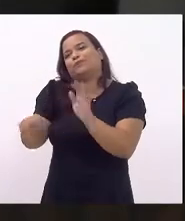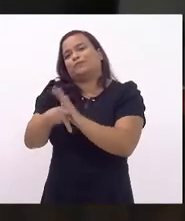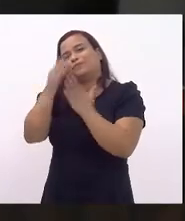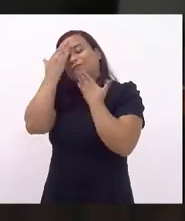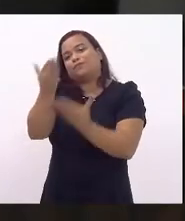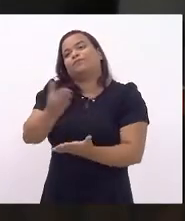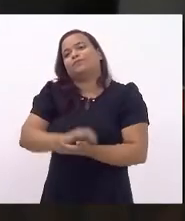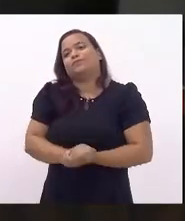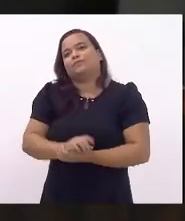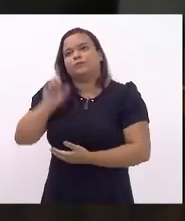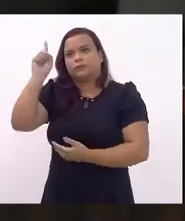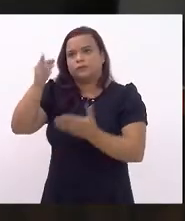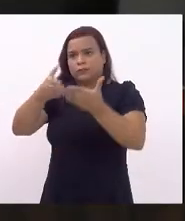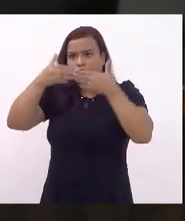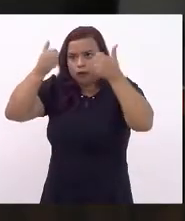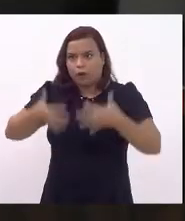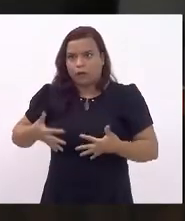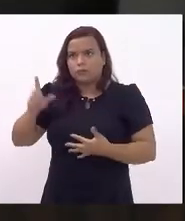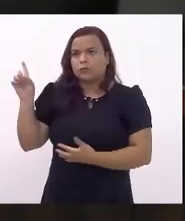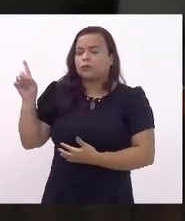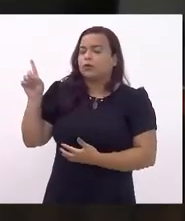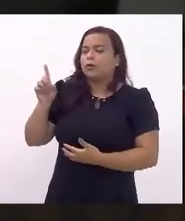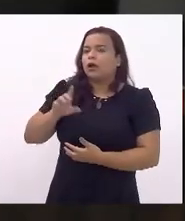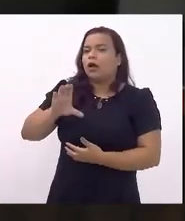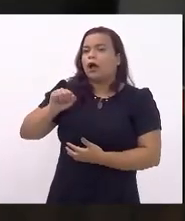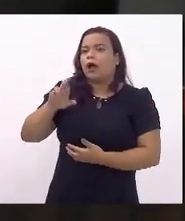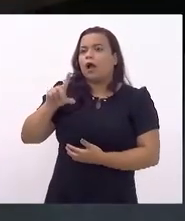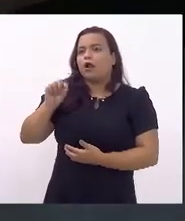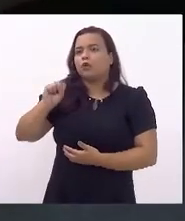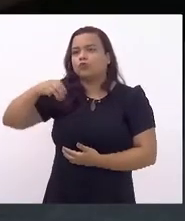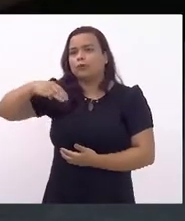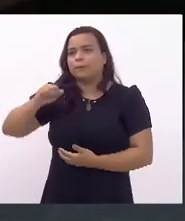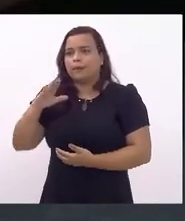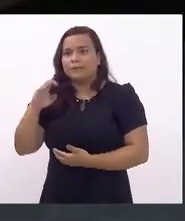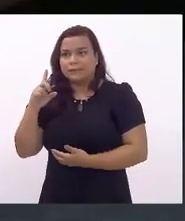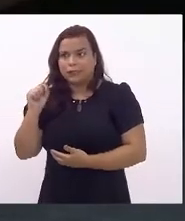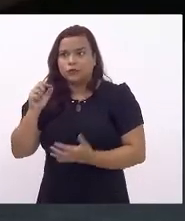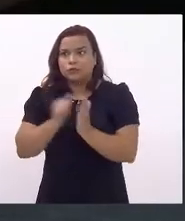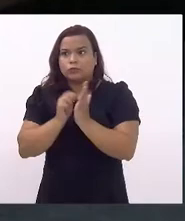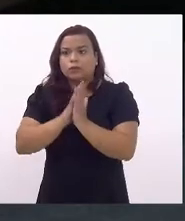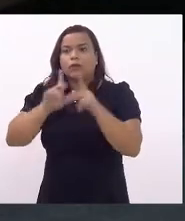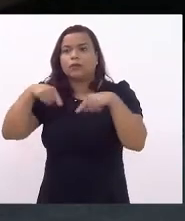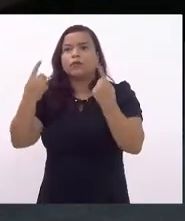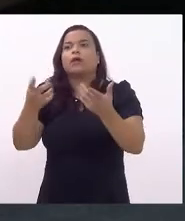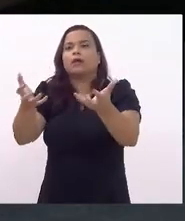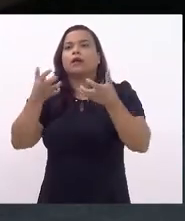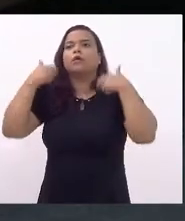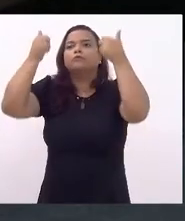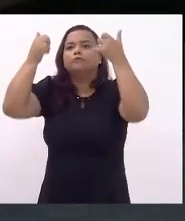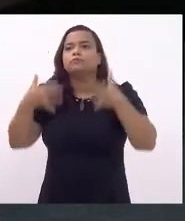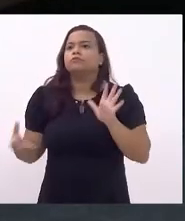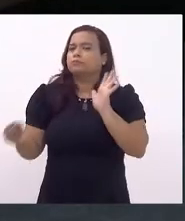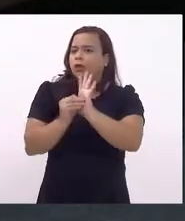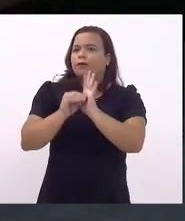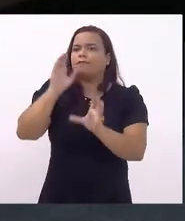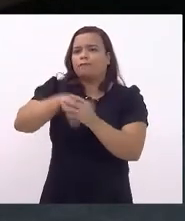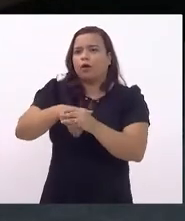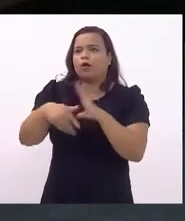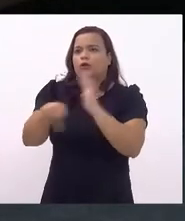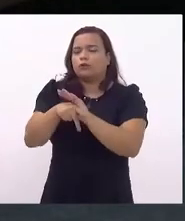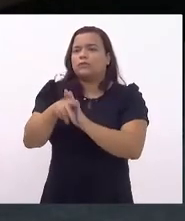Questão de ordem, presidente. Questão de ordem, deputado Carlos Macedo. É só para registrar que depois eu quero fazer declaração de voto ao 761,